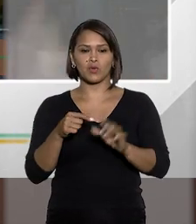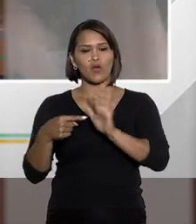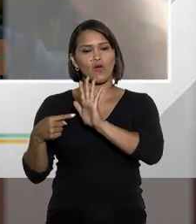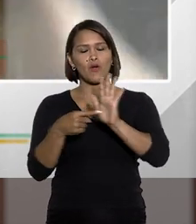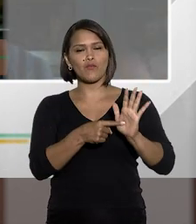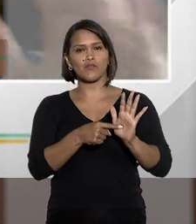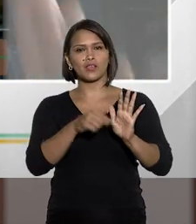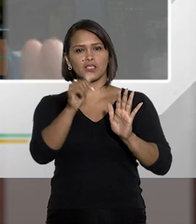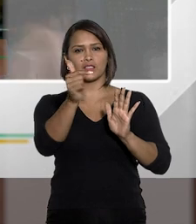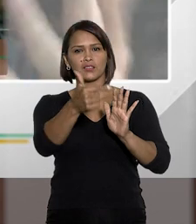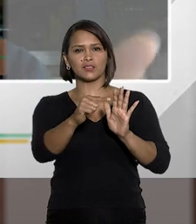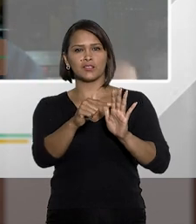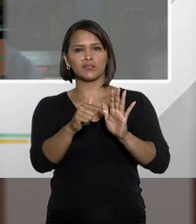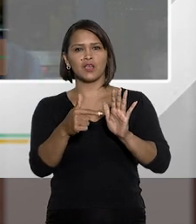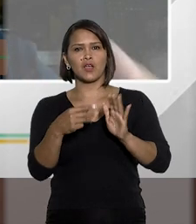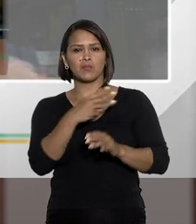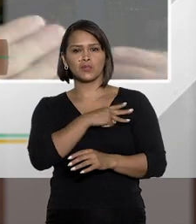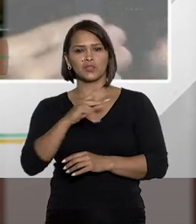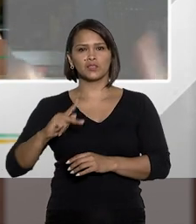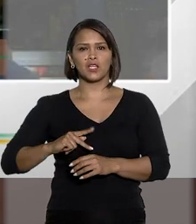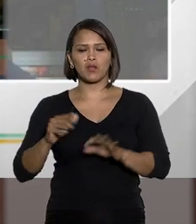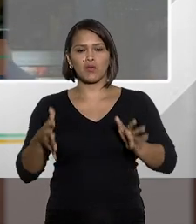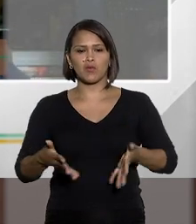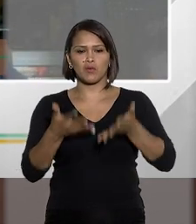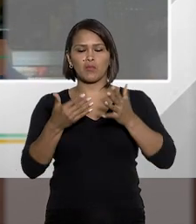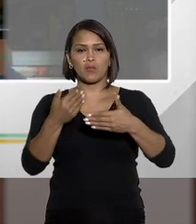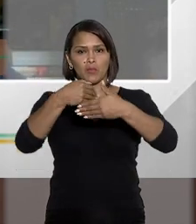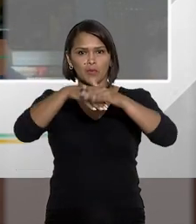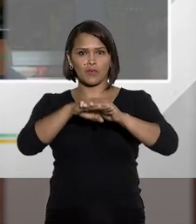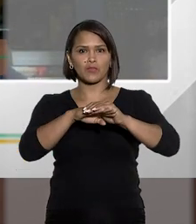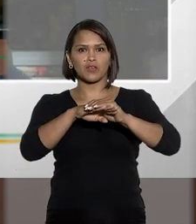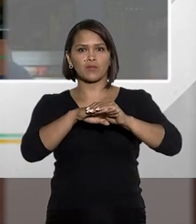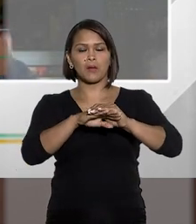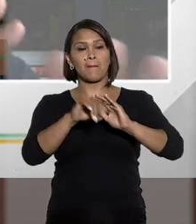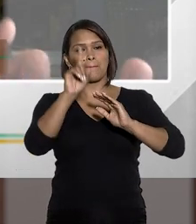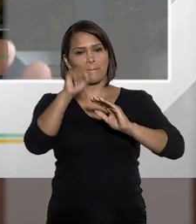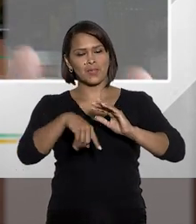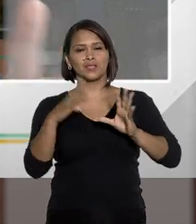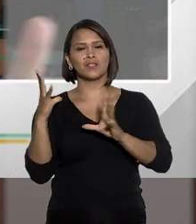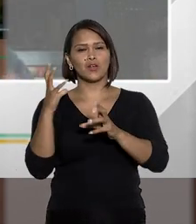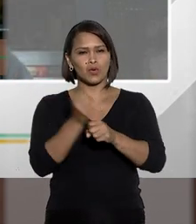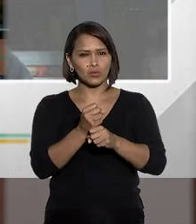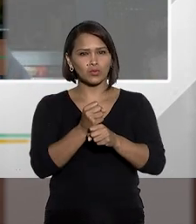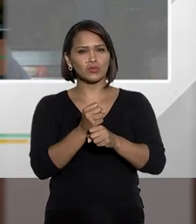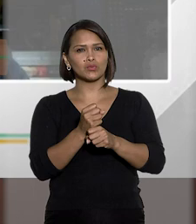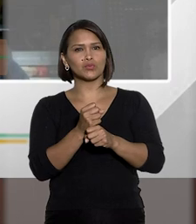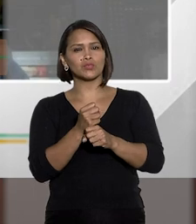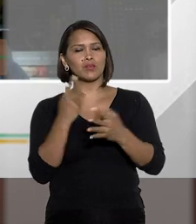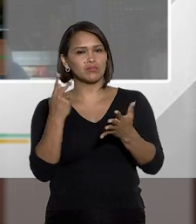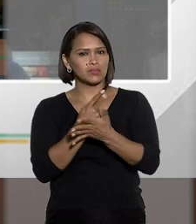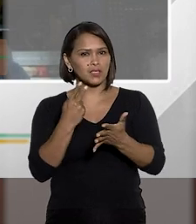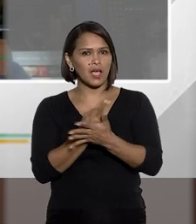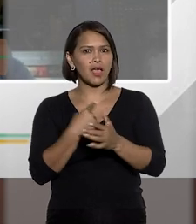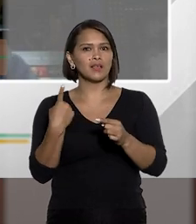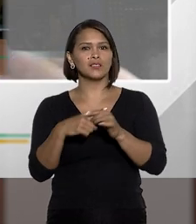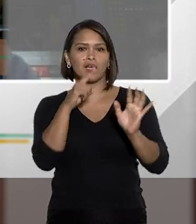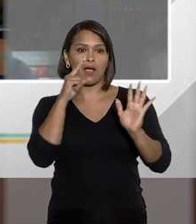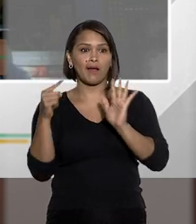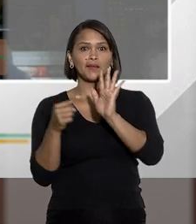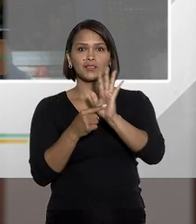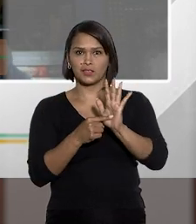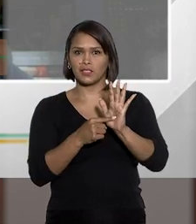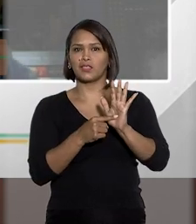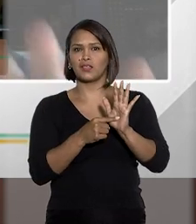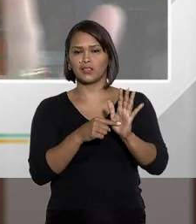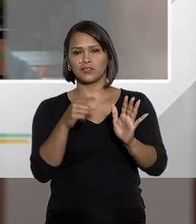Público não oferece a denúncia, ou seja, quando o Ministério Público promove o arquivamento, mas é uma conclusão absolutamente equivocada, a